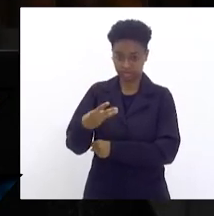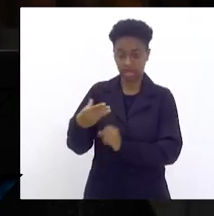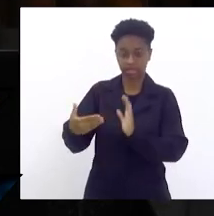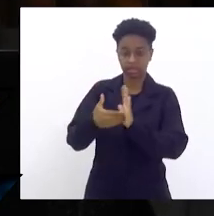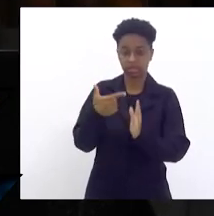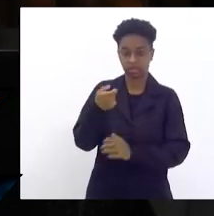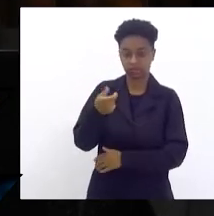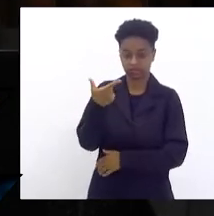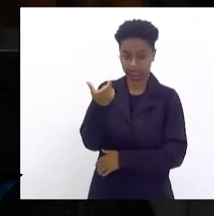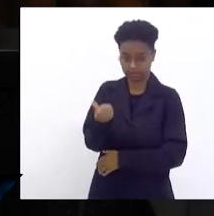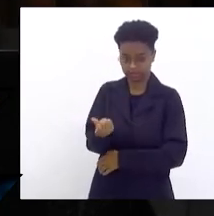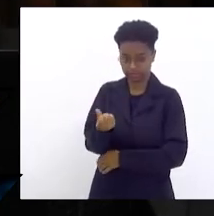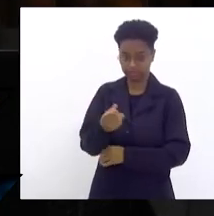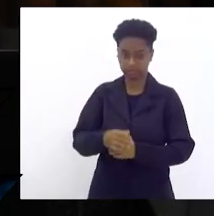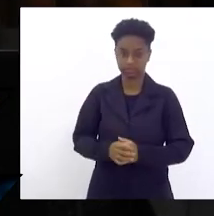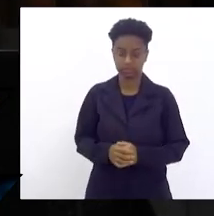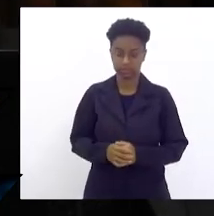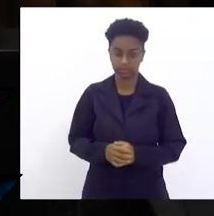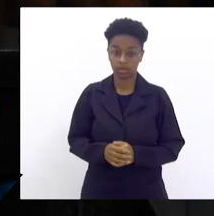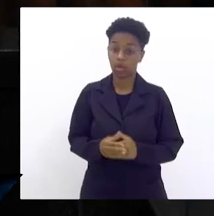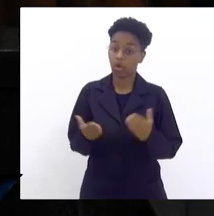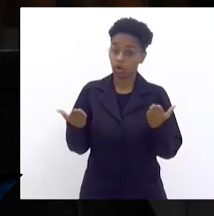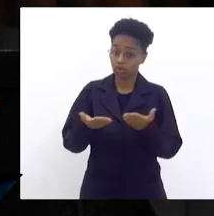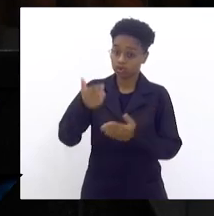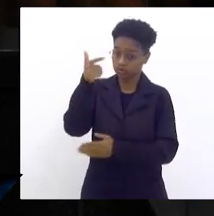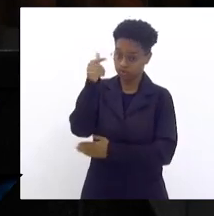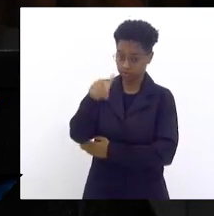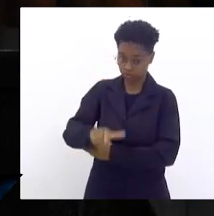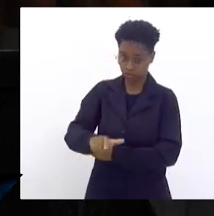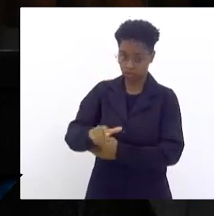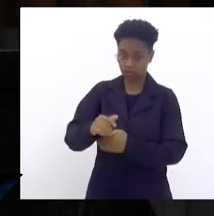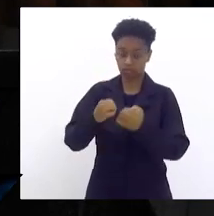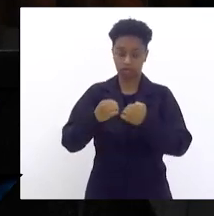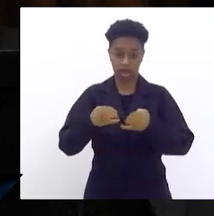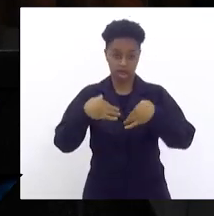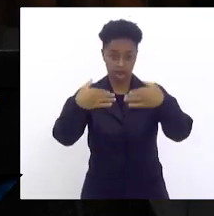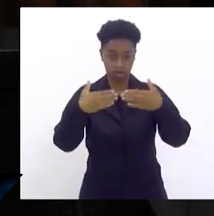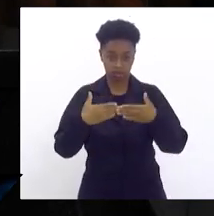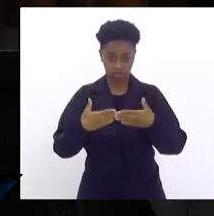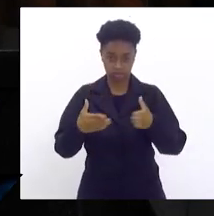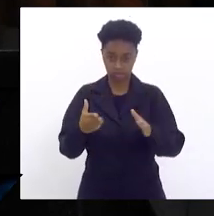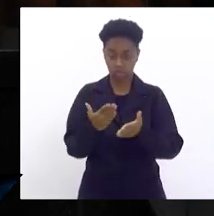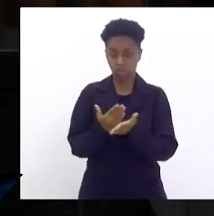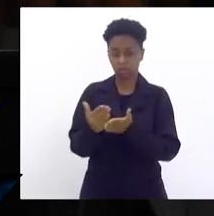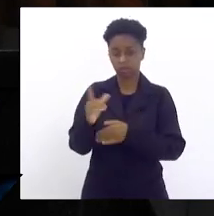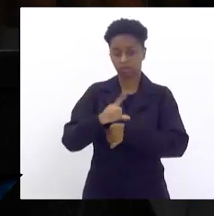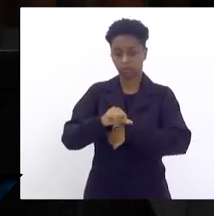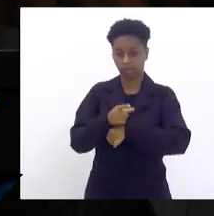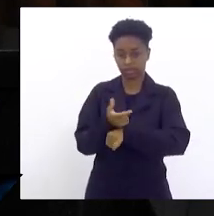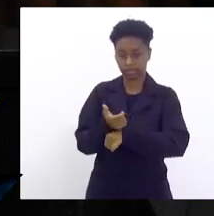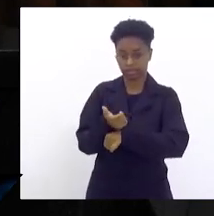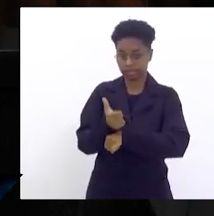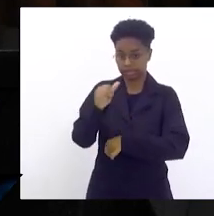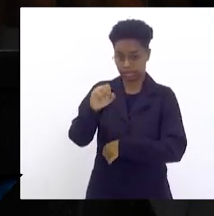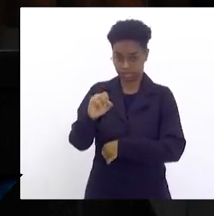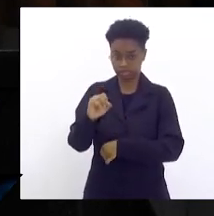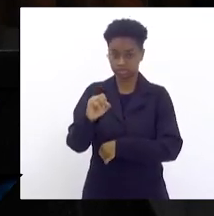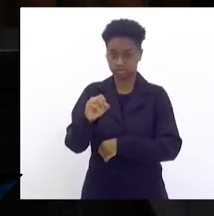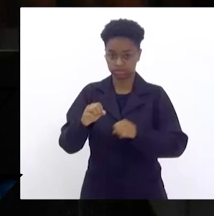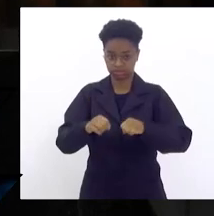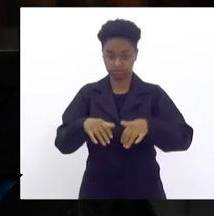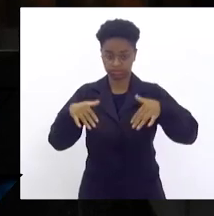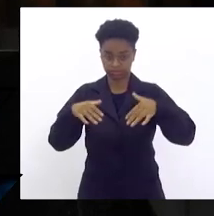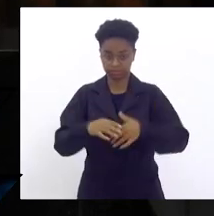E hoje, nova audiência pública, às 10 horas, no auditório,